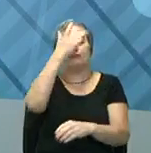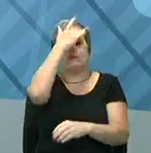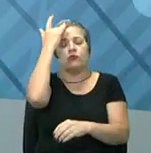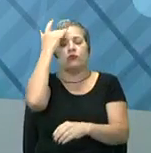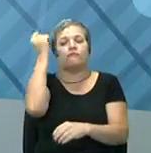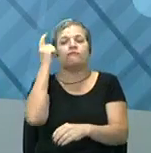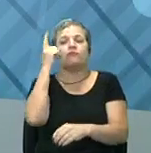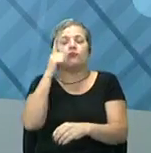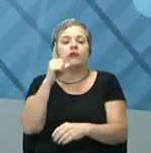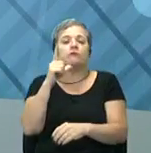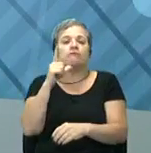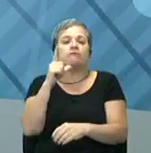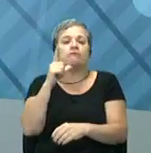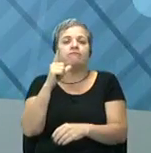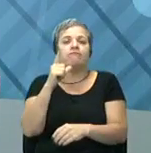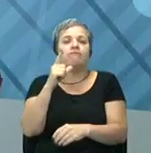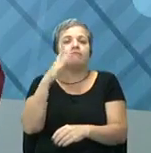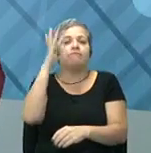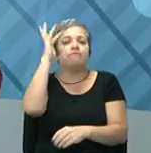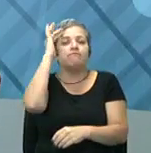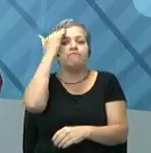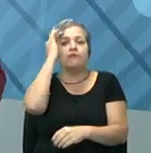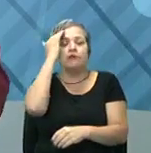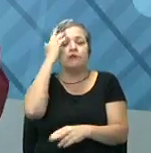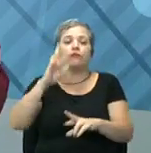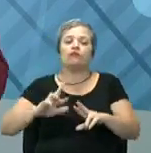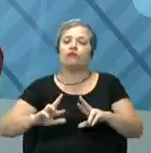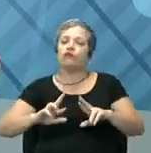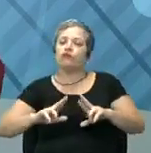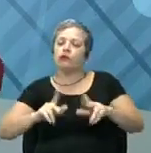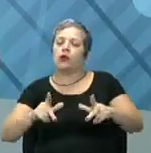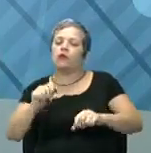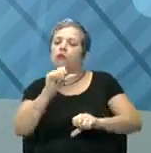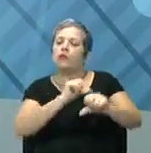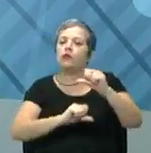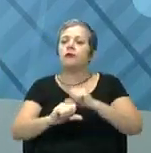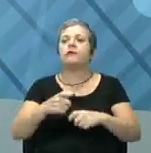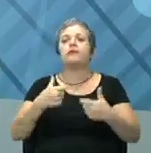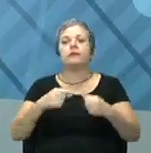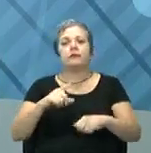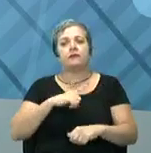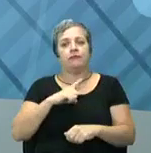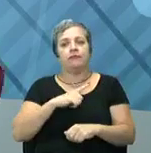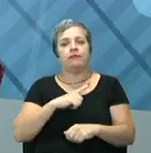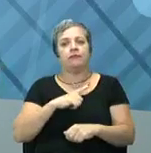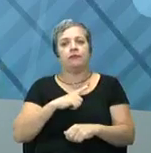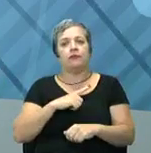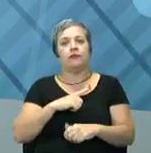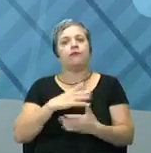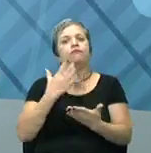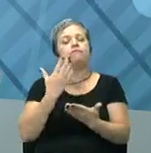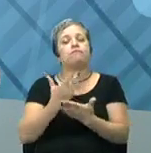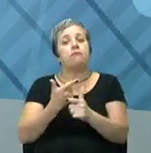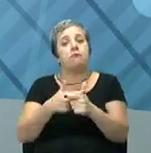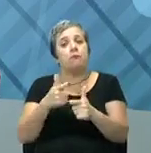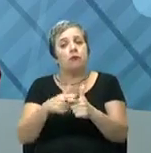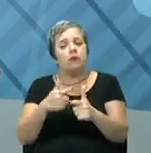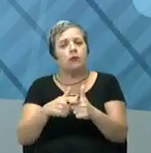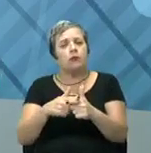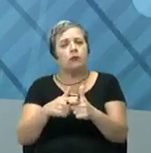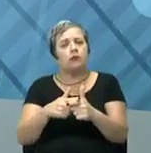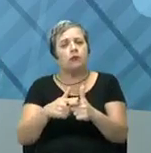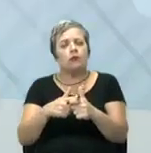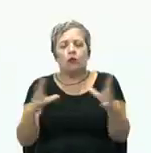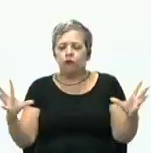conseguem ou não lidar com essa diferença, com essa mudança na rotina. Essa foi a nossa situação problema. Vamos